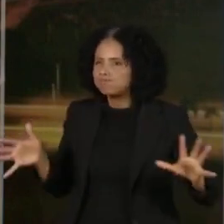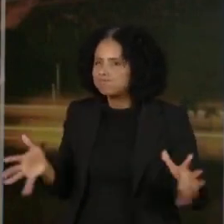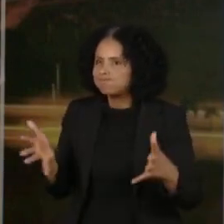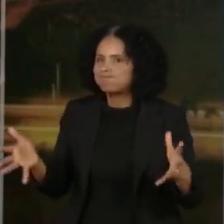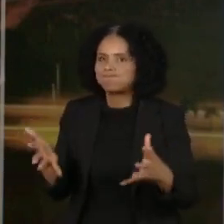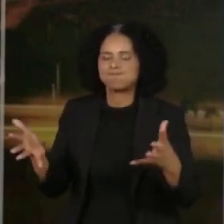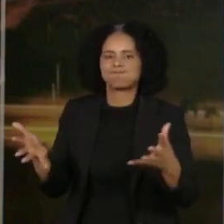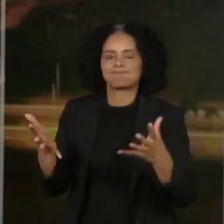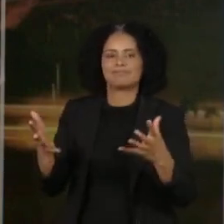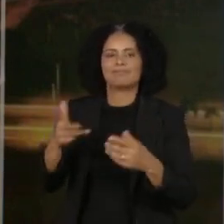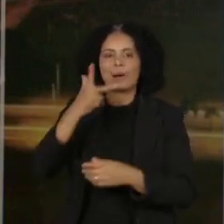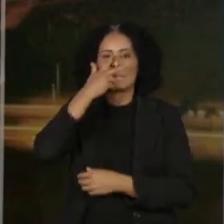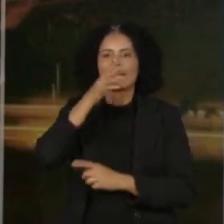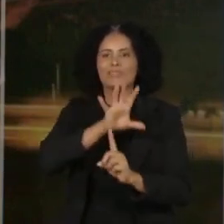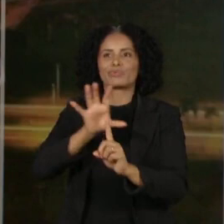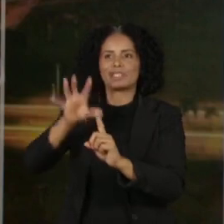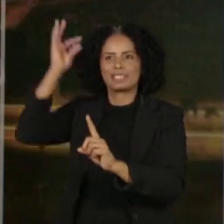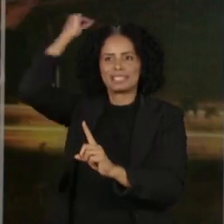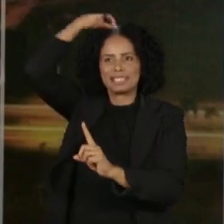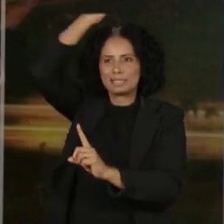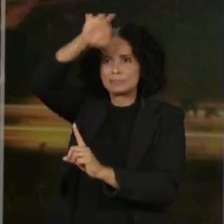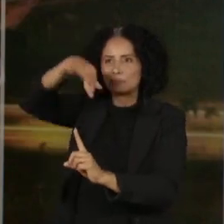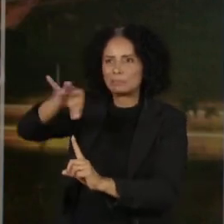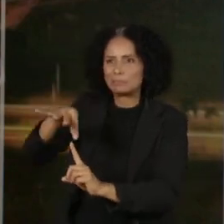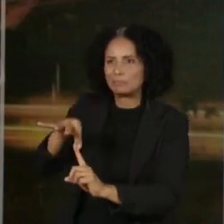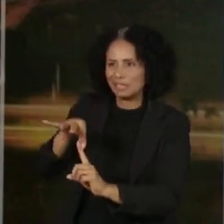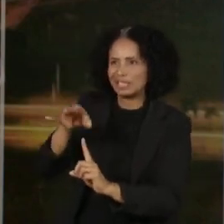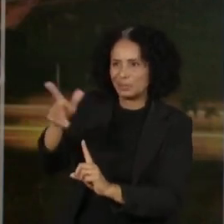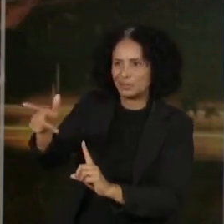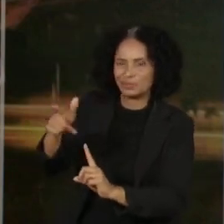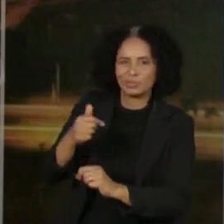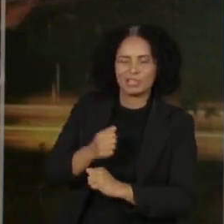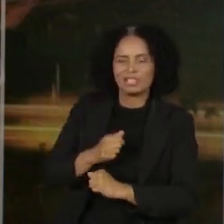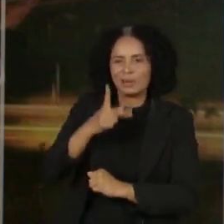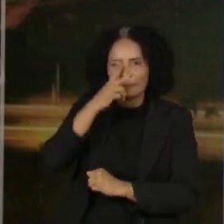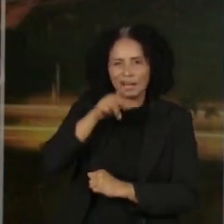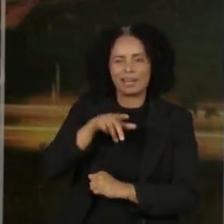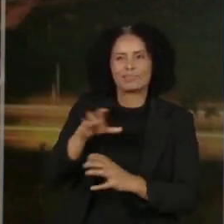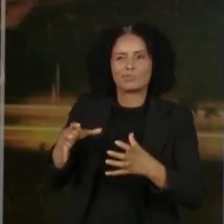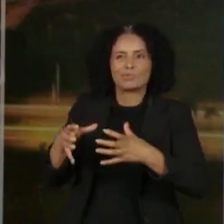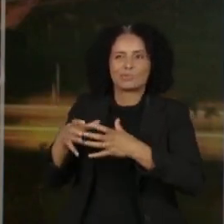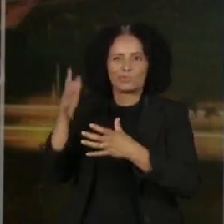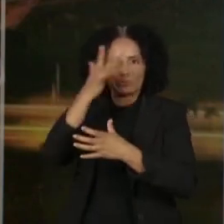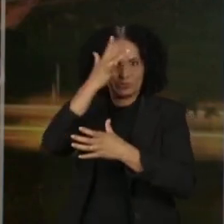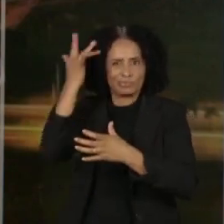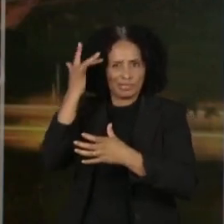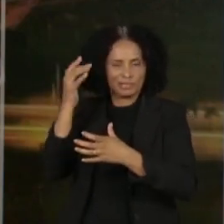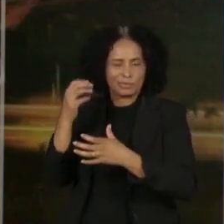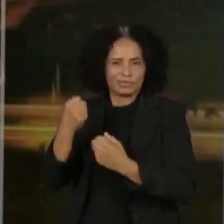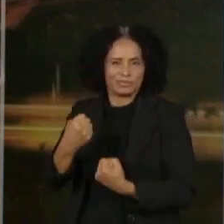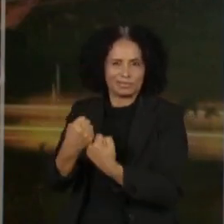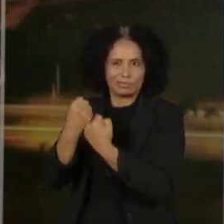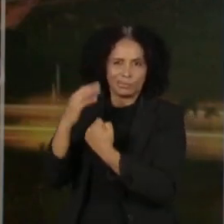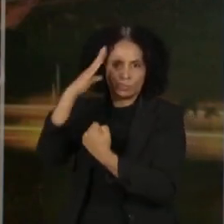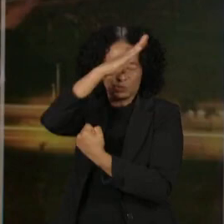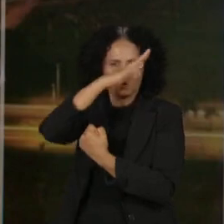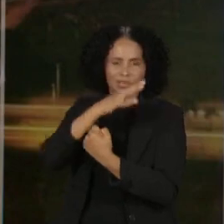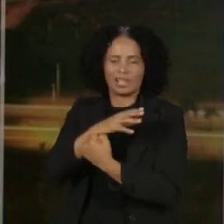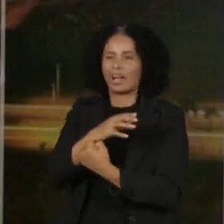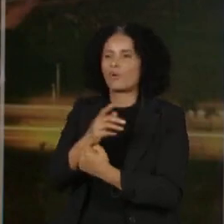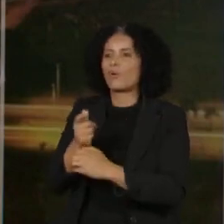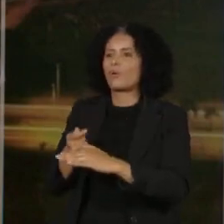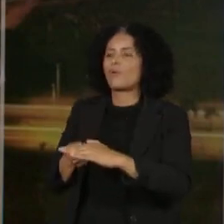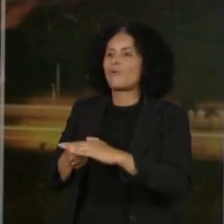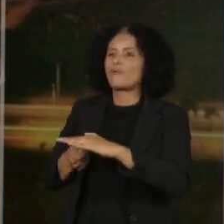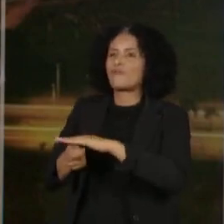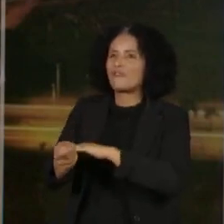espirituais, e certamente uma parte do bolsonarismo financiou essas atitudes da